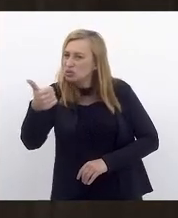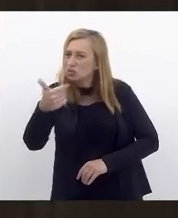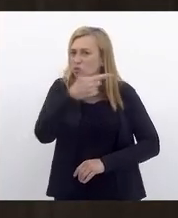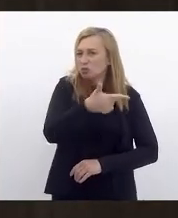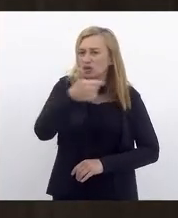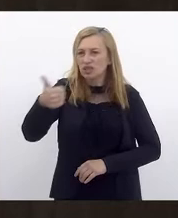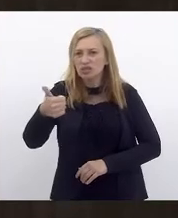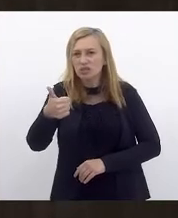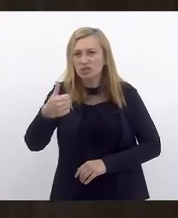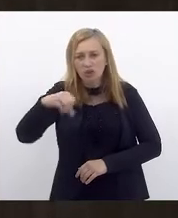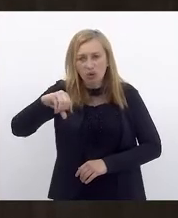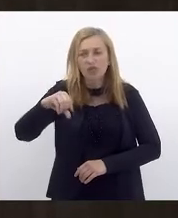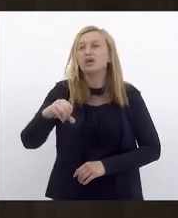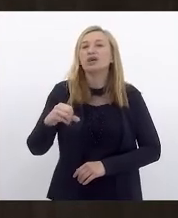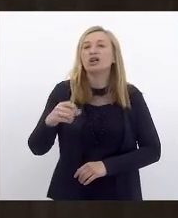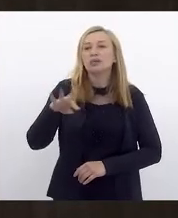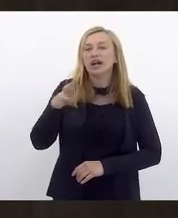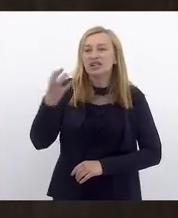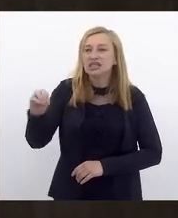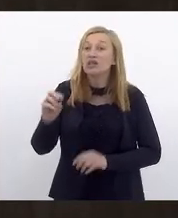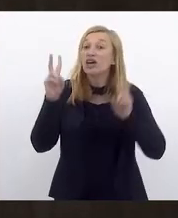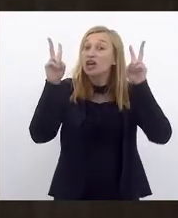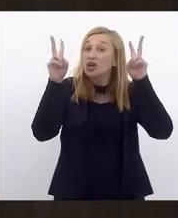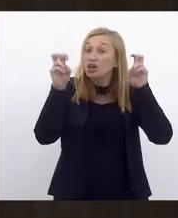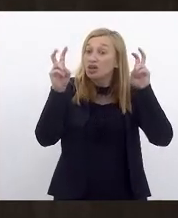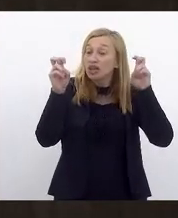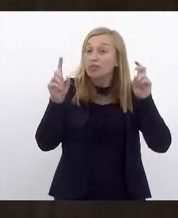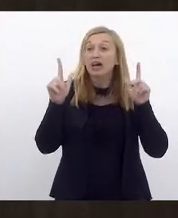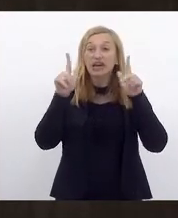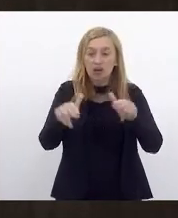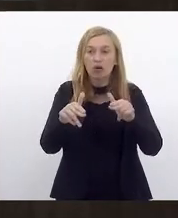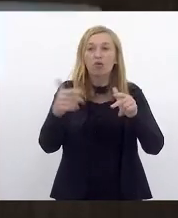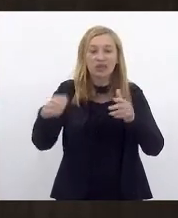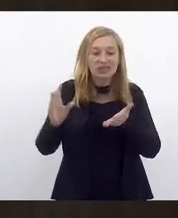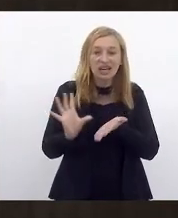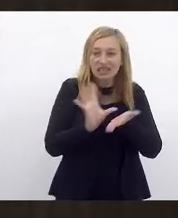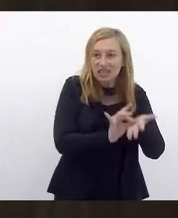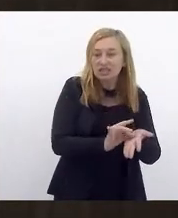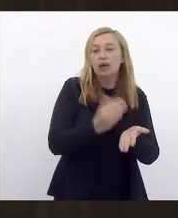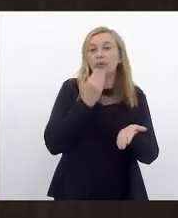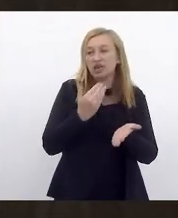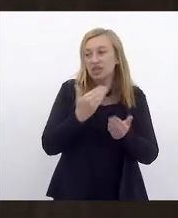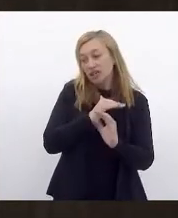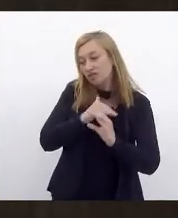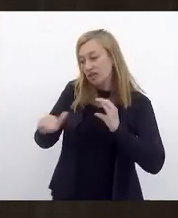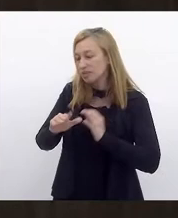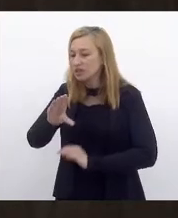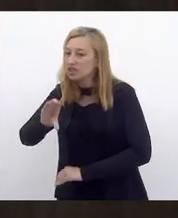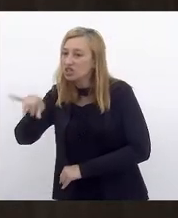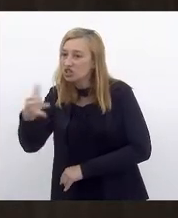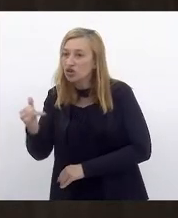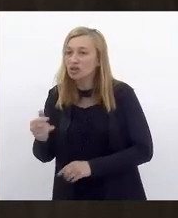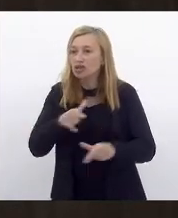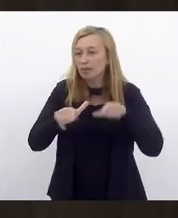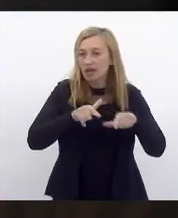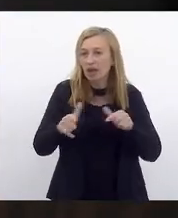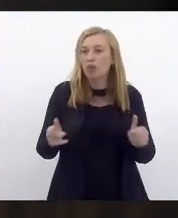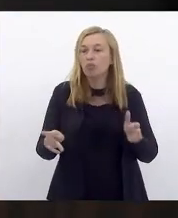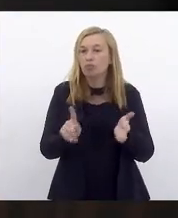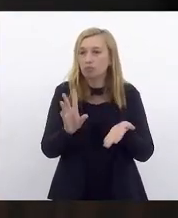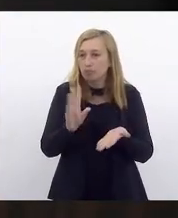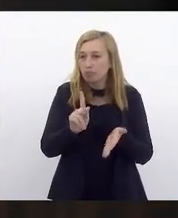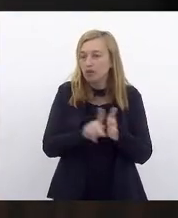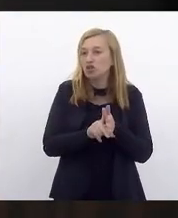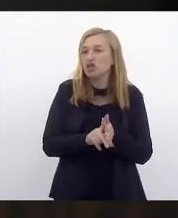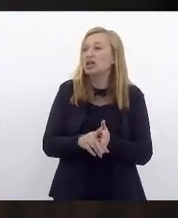deputado Brazão, que trata do mesmo tema e seria, pela anexação, se vossa silência remeteja a CCJ, podendo trabalhar o projeto. Deferido